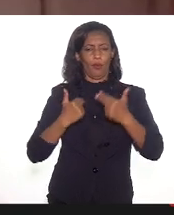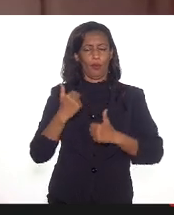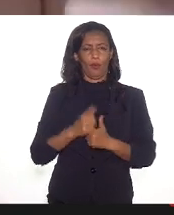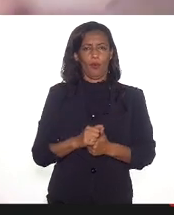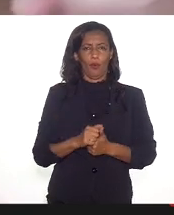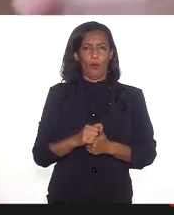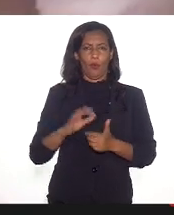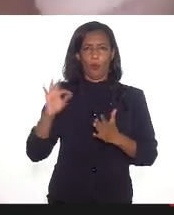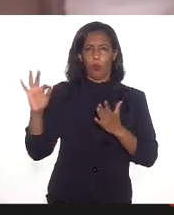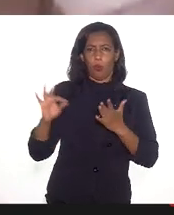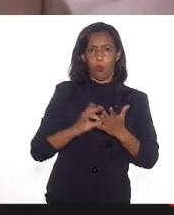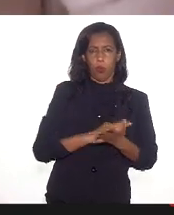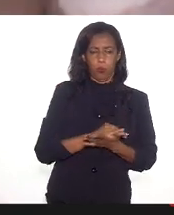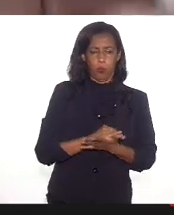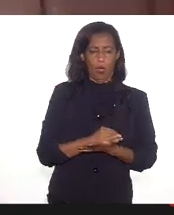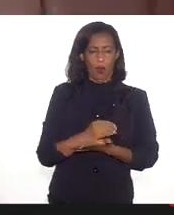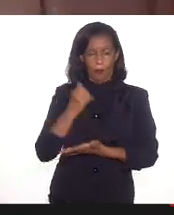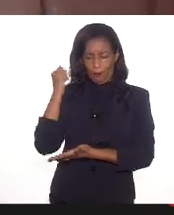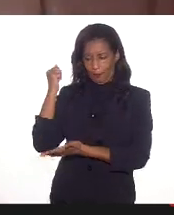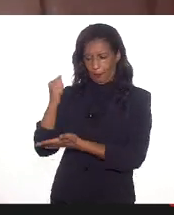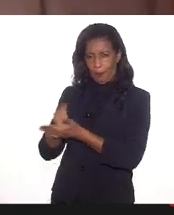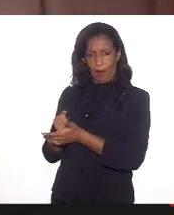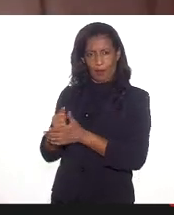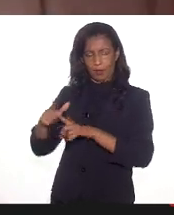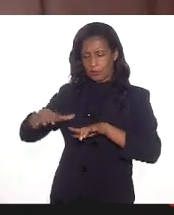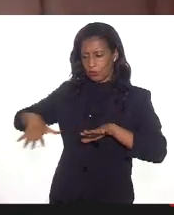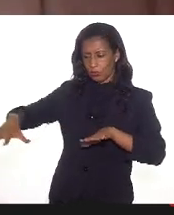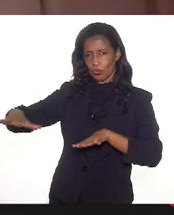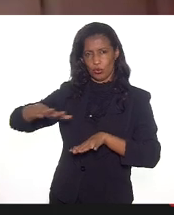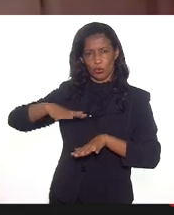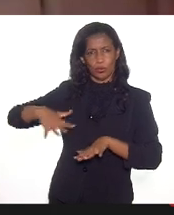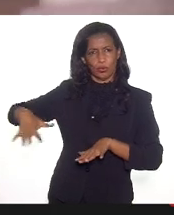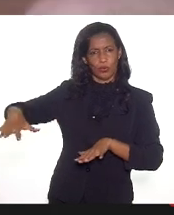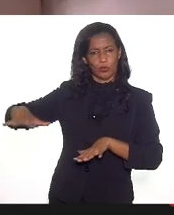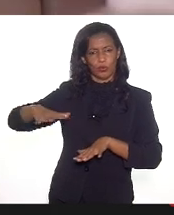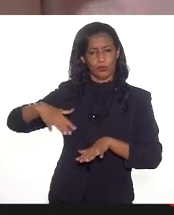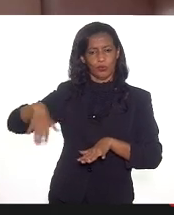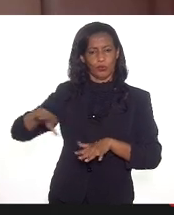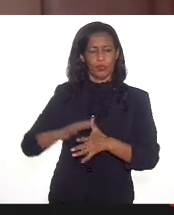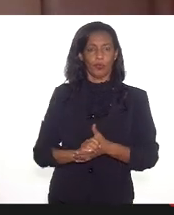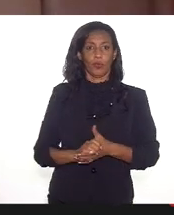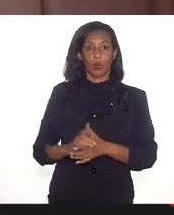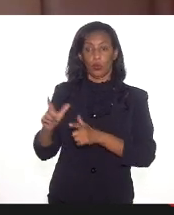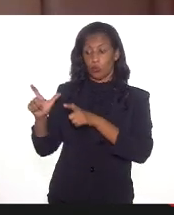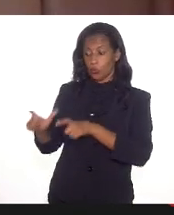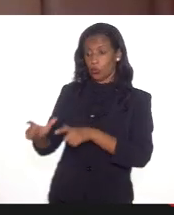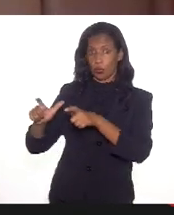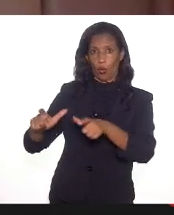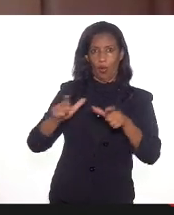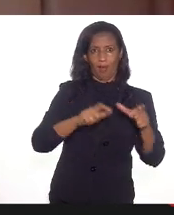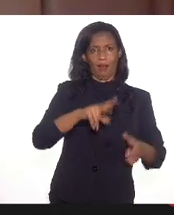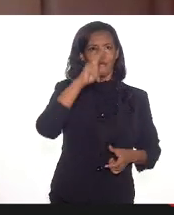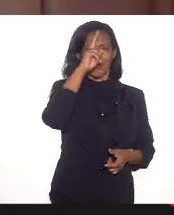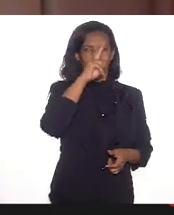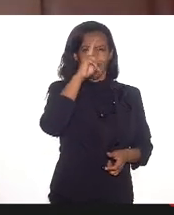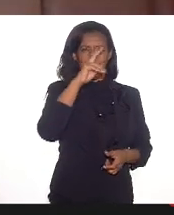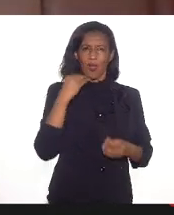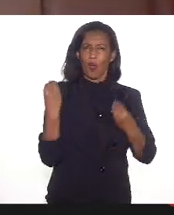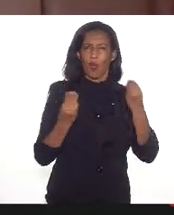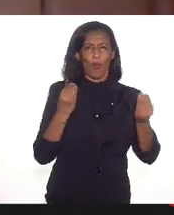registro, a demarcação de espaços, dos lugares de memória como